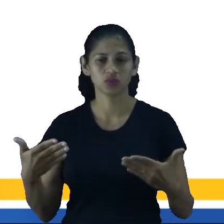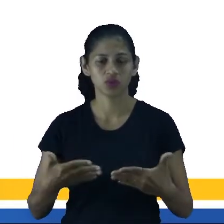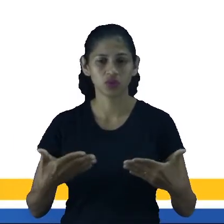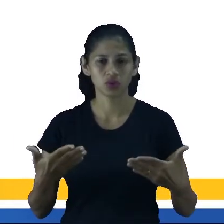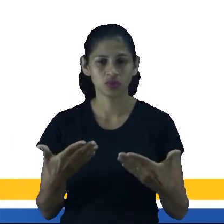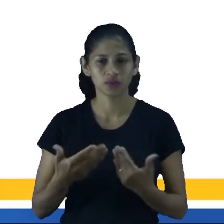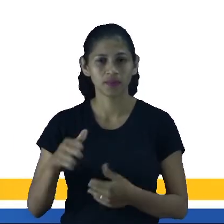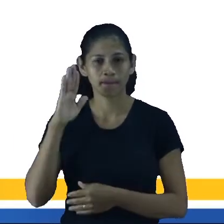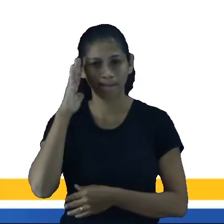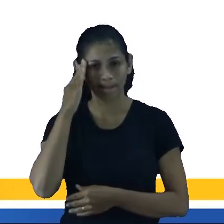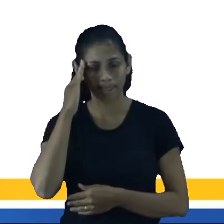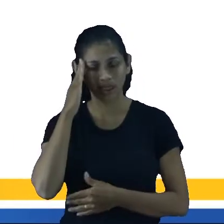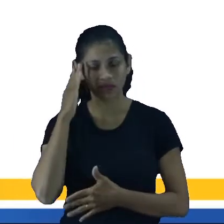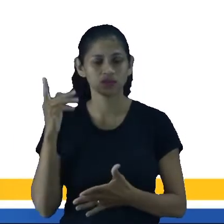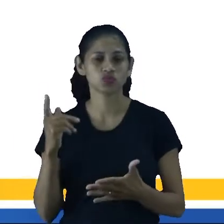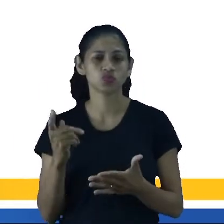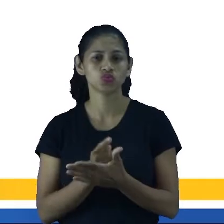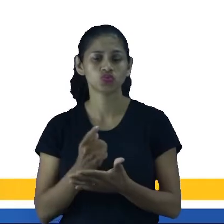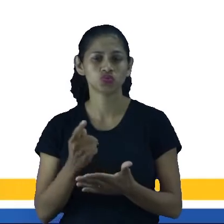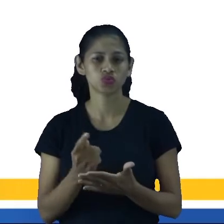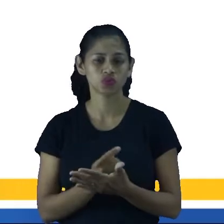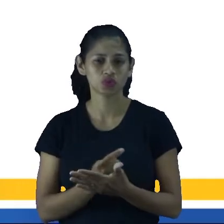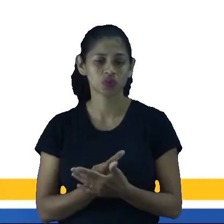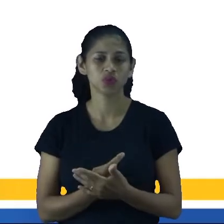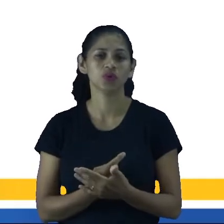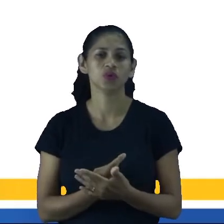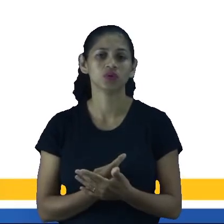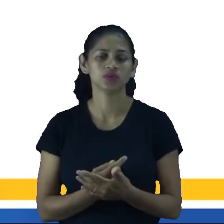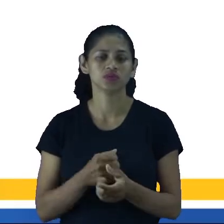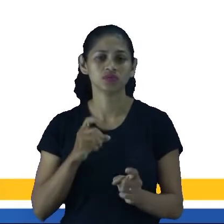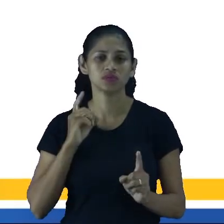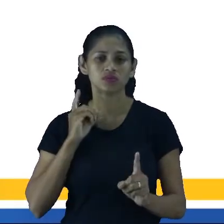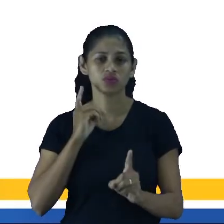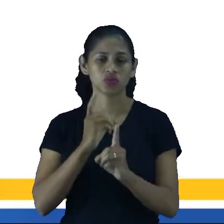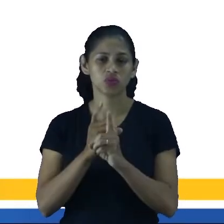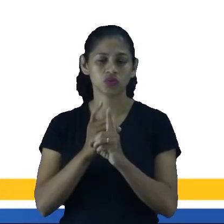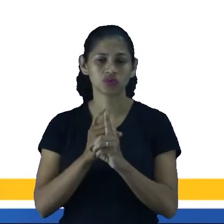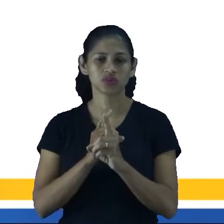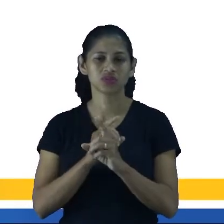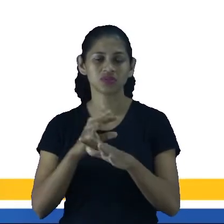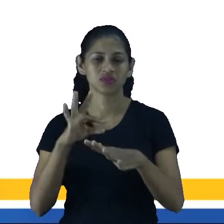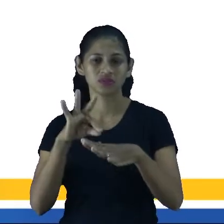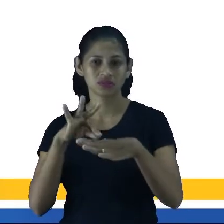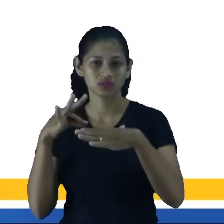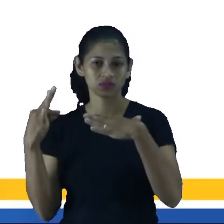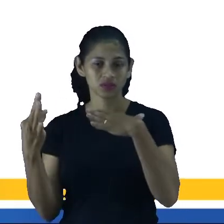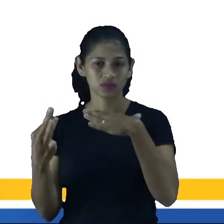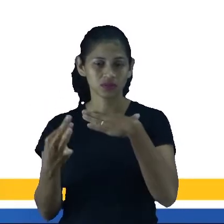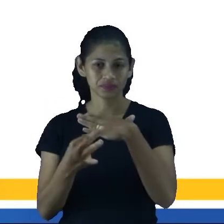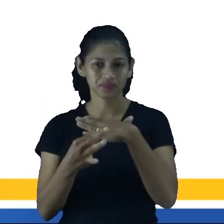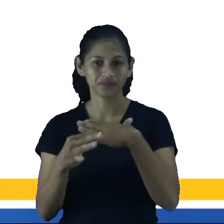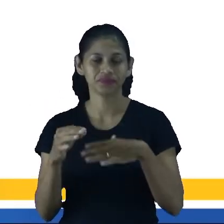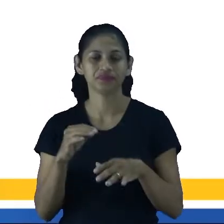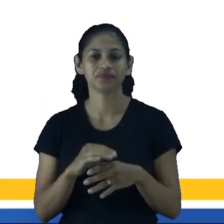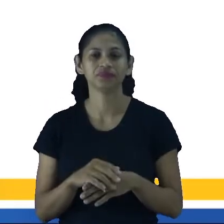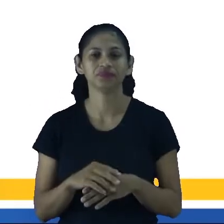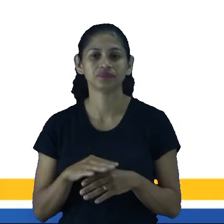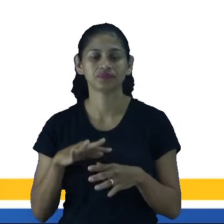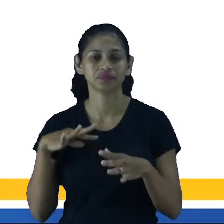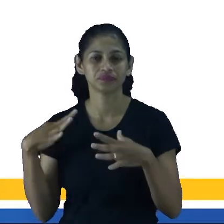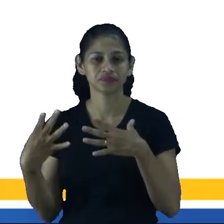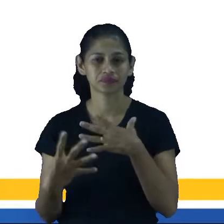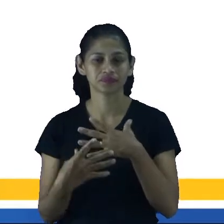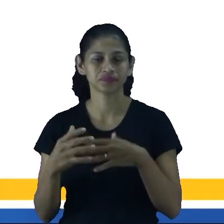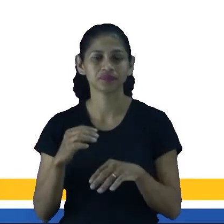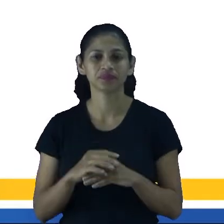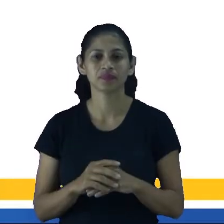pouco desses erros cometidos e são principalmente encontrados aí nas redes sociais. Então geralmente na rede social o pessoal